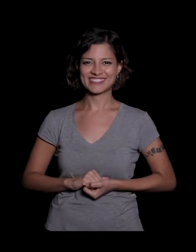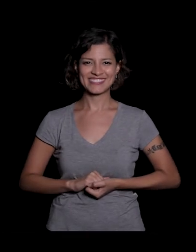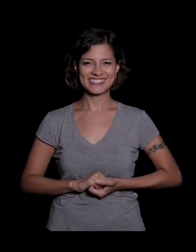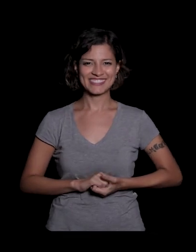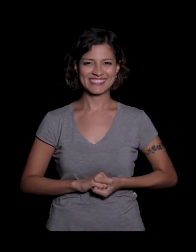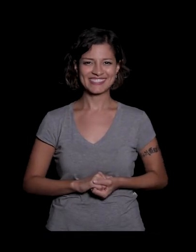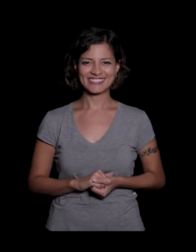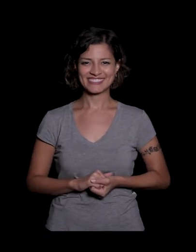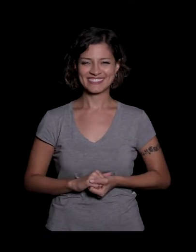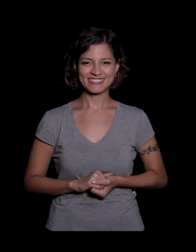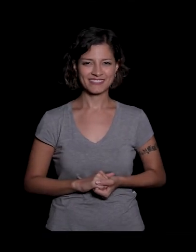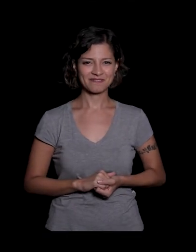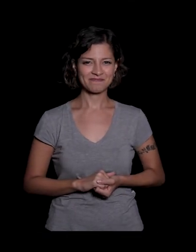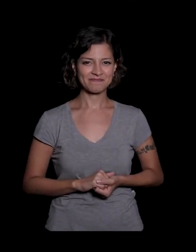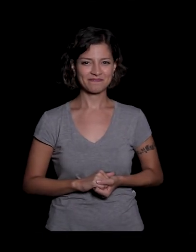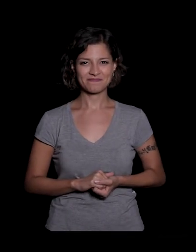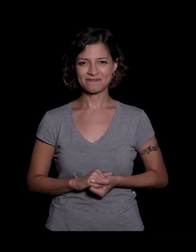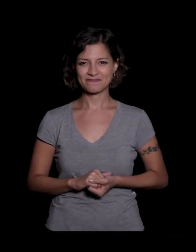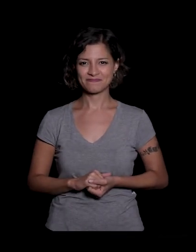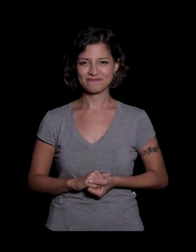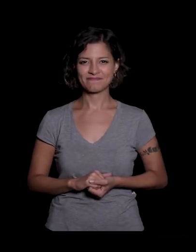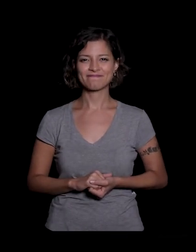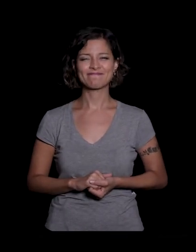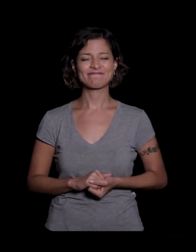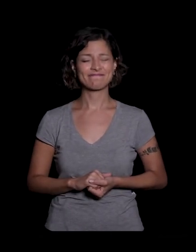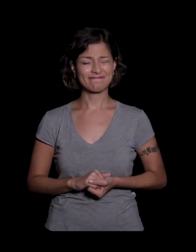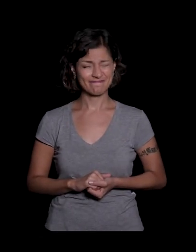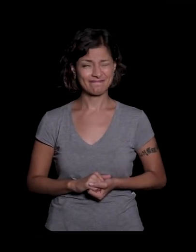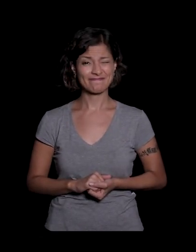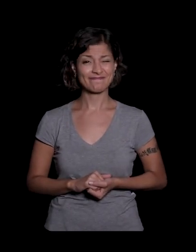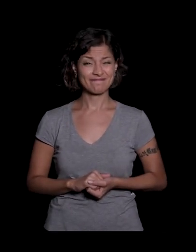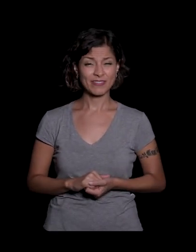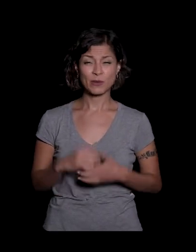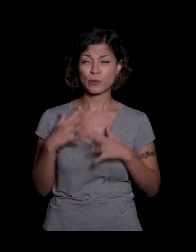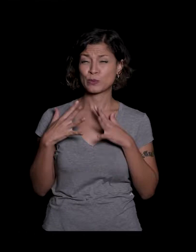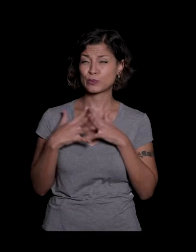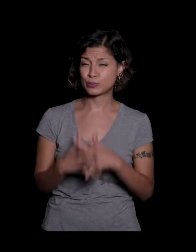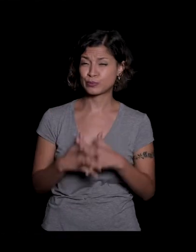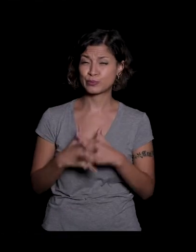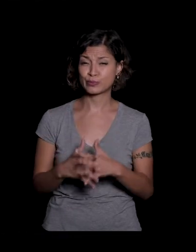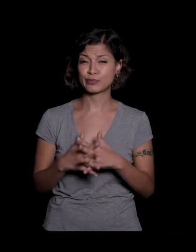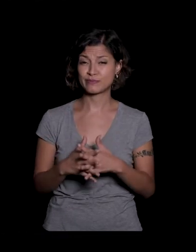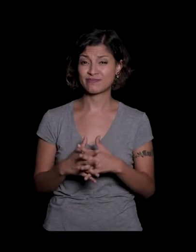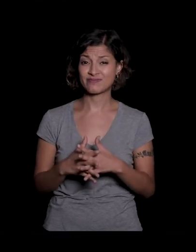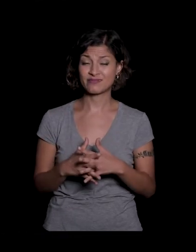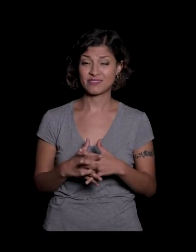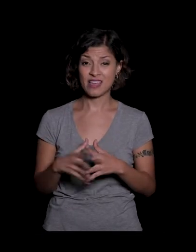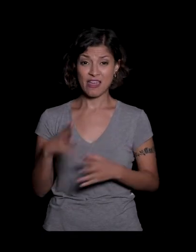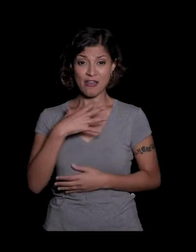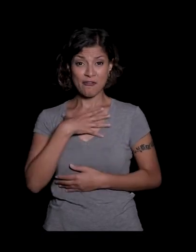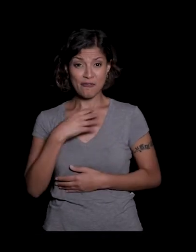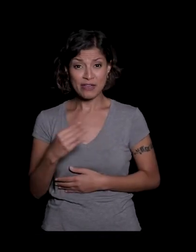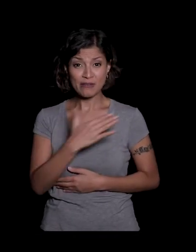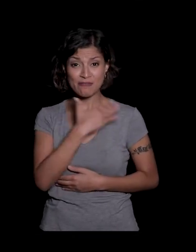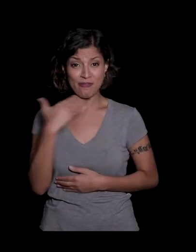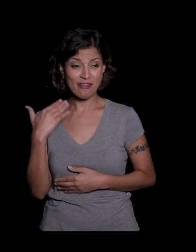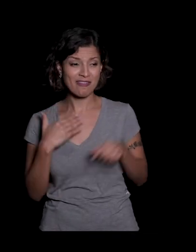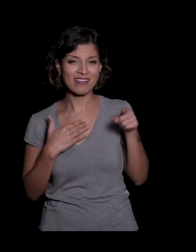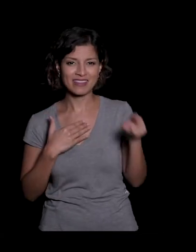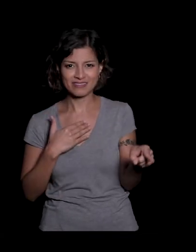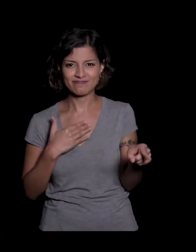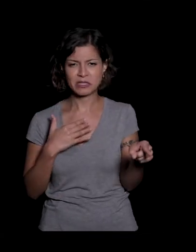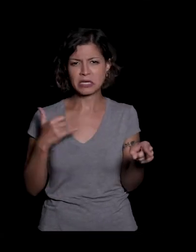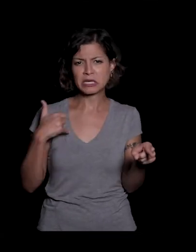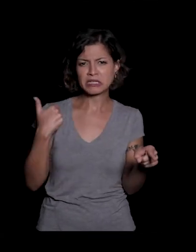é muito complicado você perder um filho numa idade de 30 e poucos anos